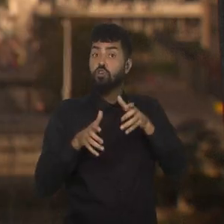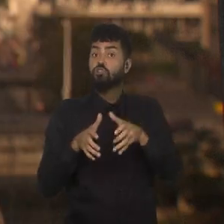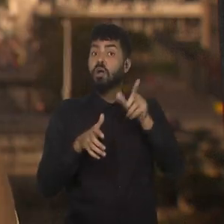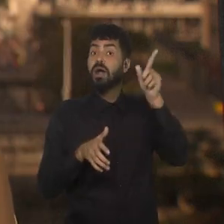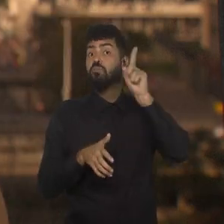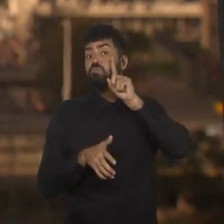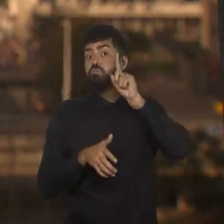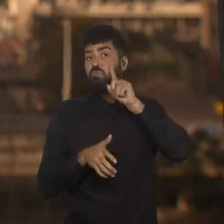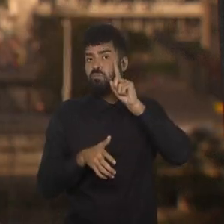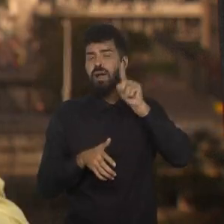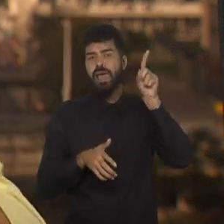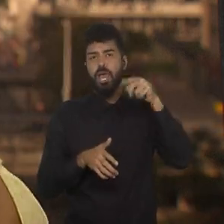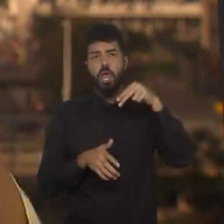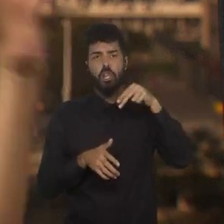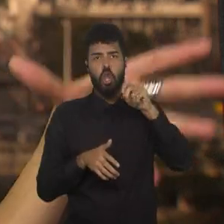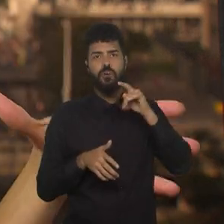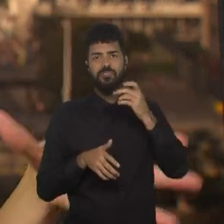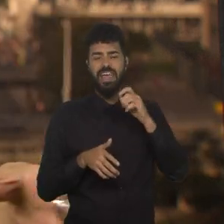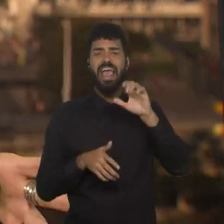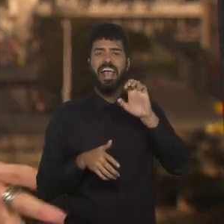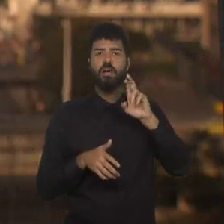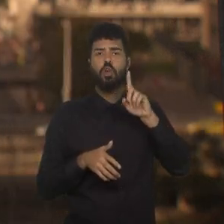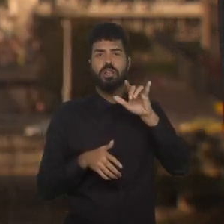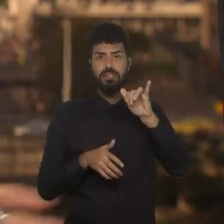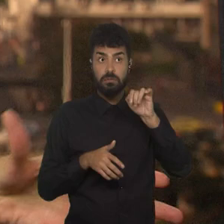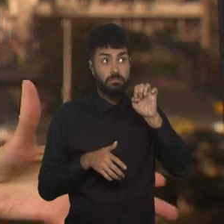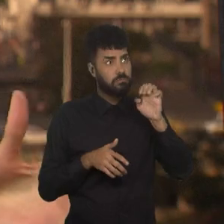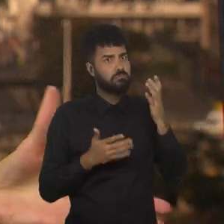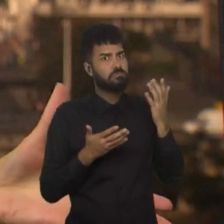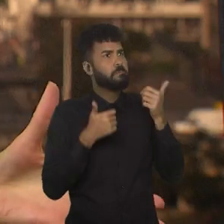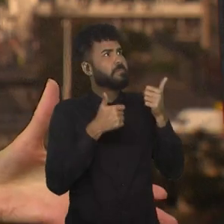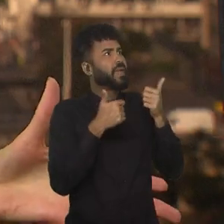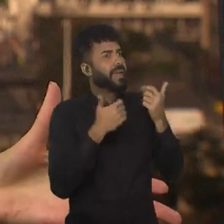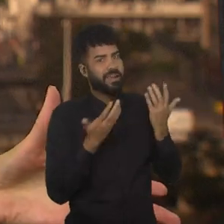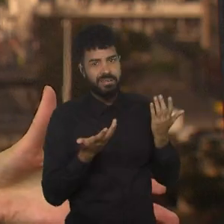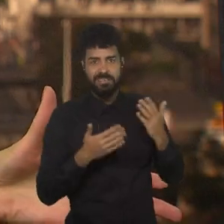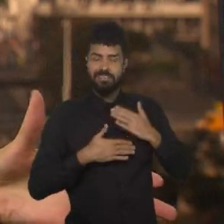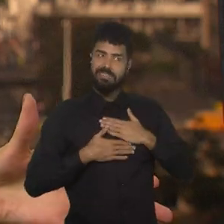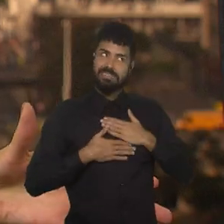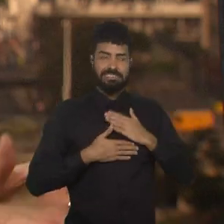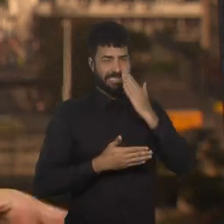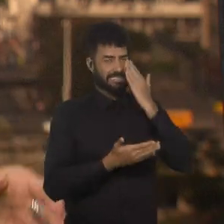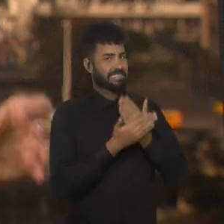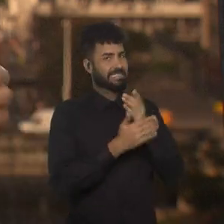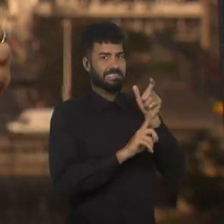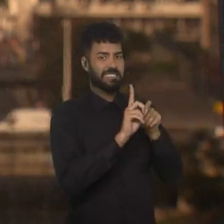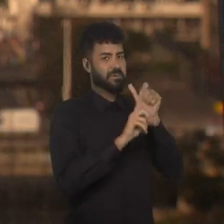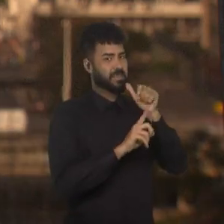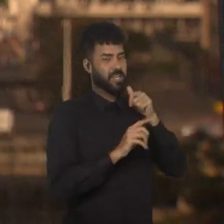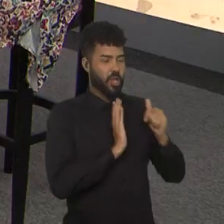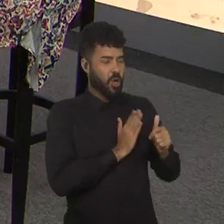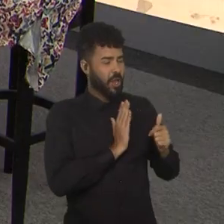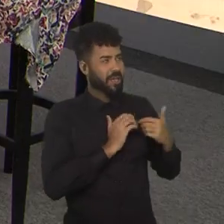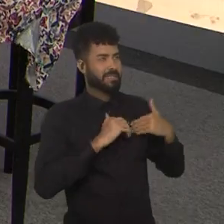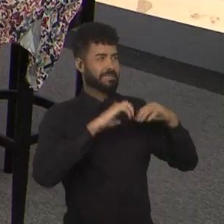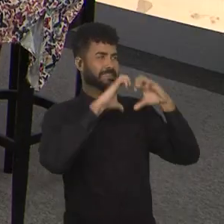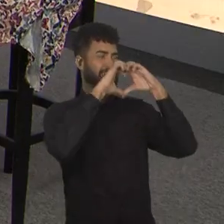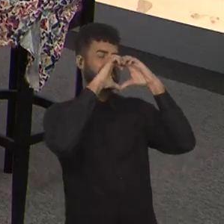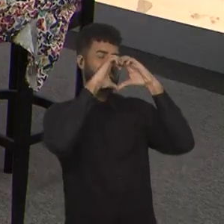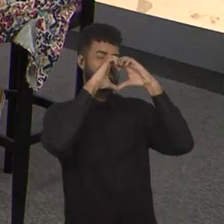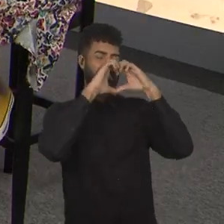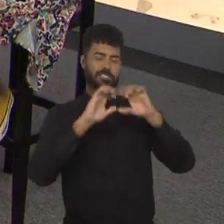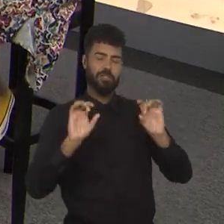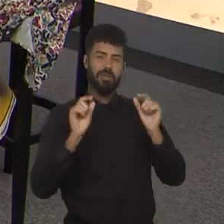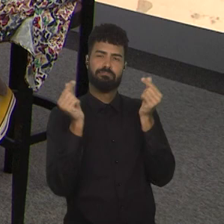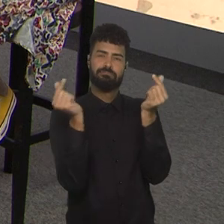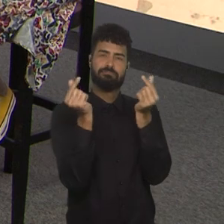Americana, no North Carolina, super bem, e fica a nossa aposta, o nosso coraçãozinho, especialzinho para